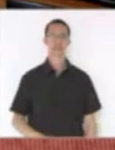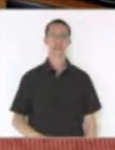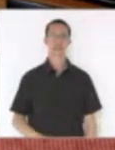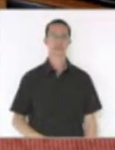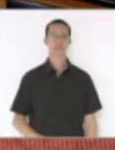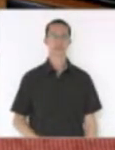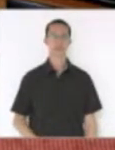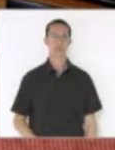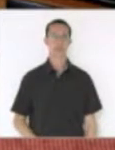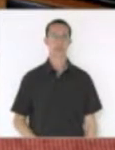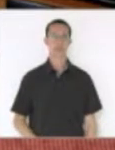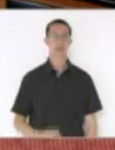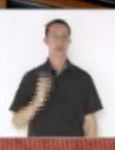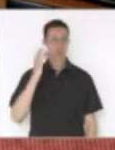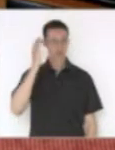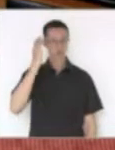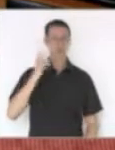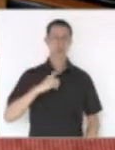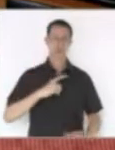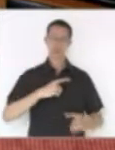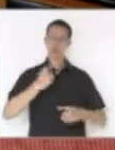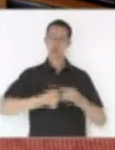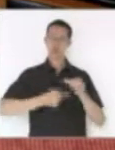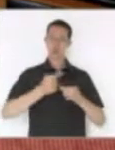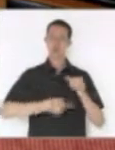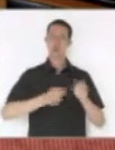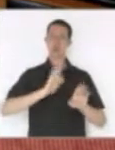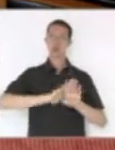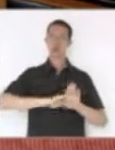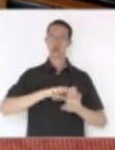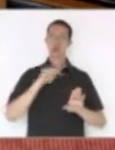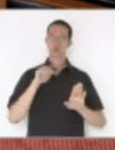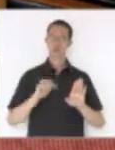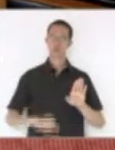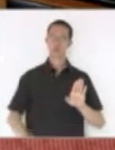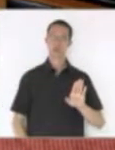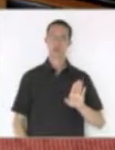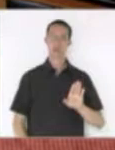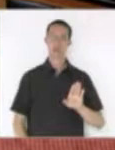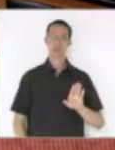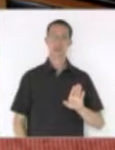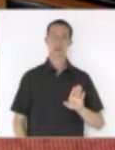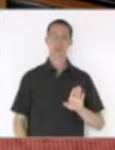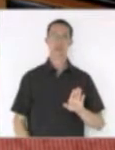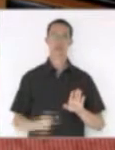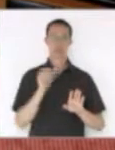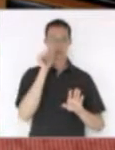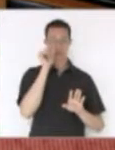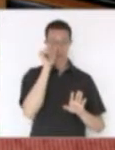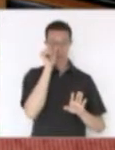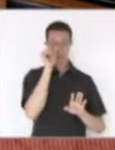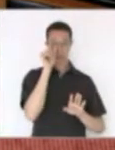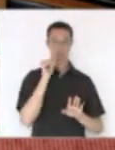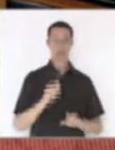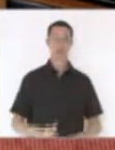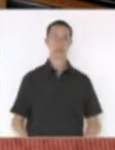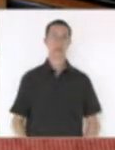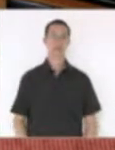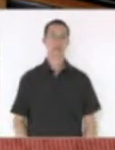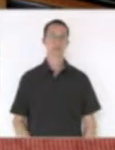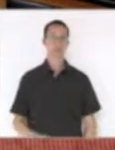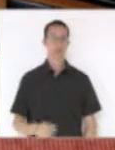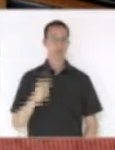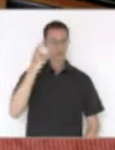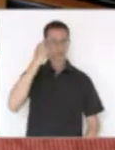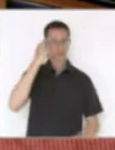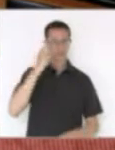para dizer que tem comissão. Porque quem acusa cabe o ônus à prova o direito que aprendi. mas eu acho que está na hora,